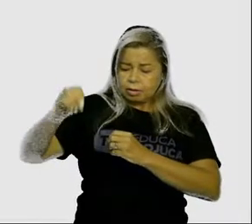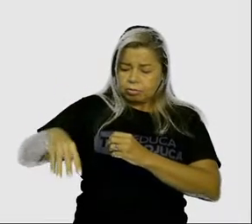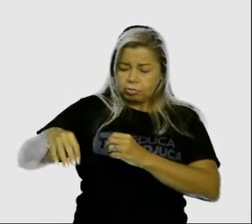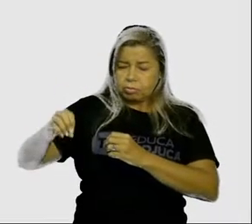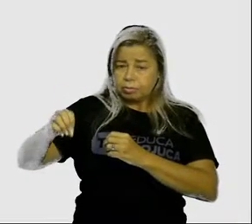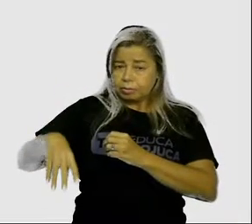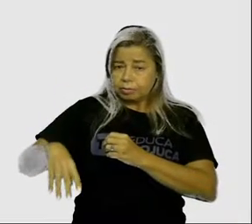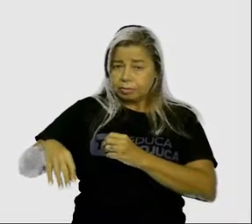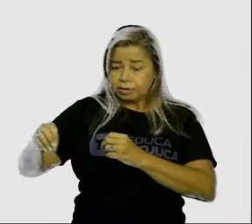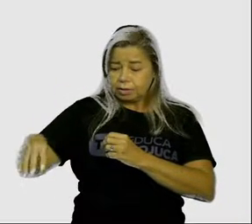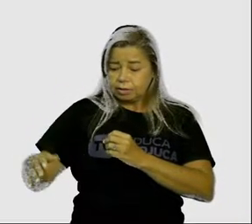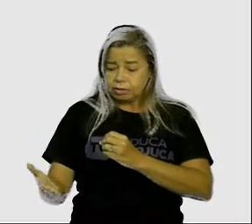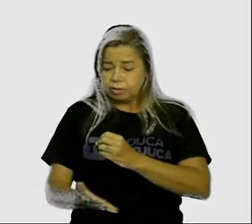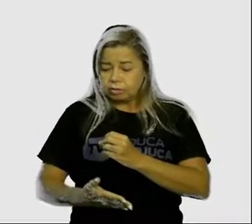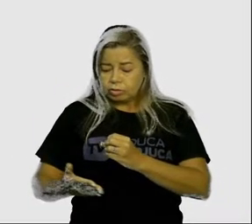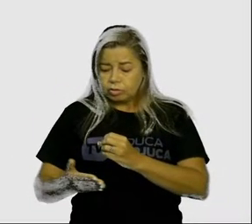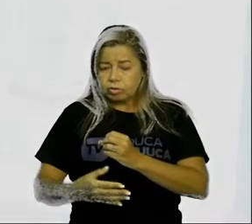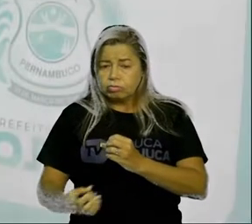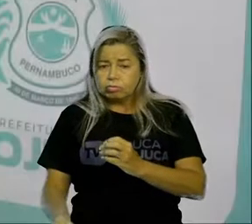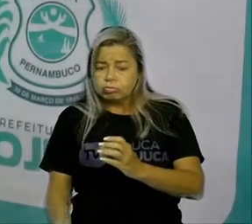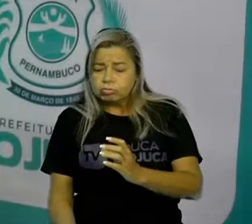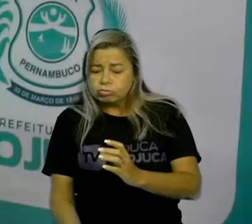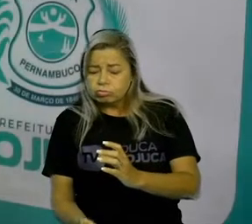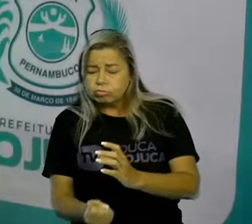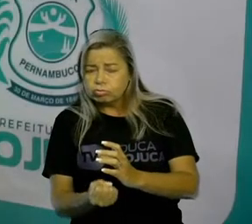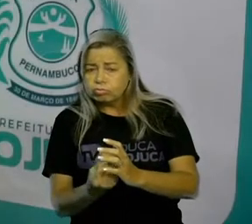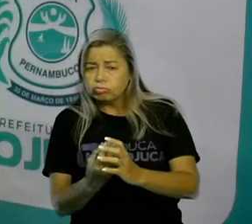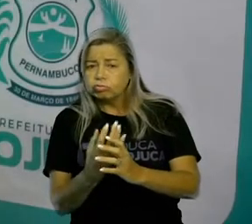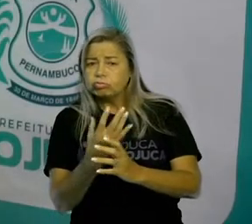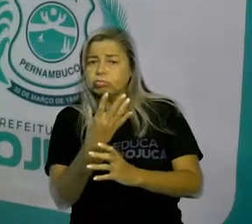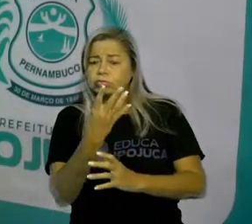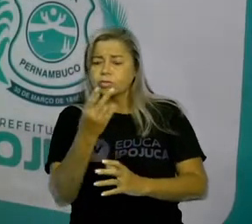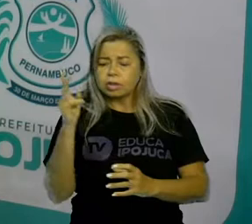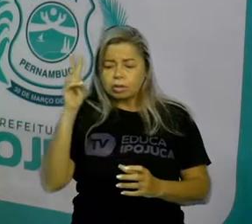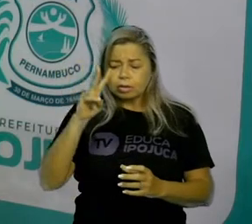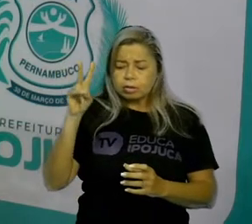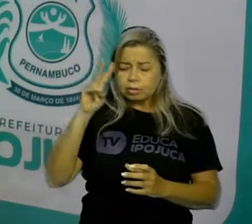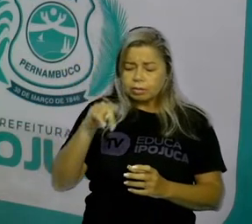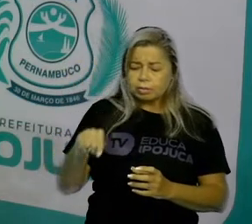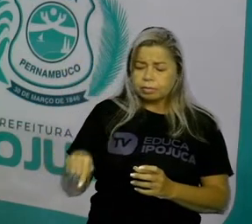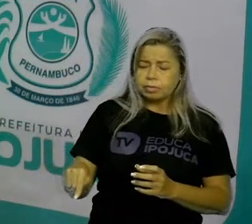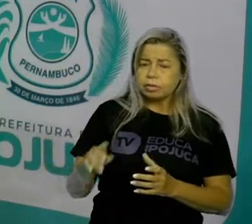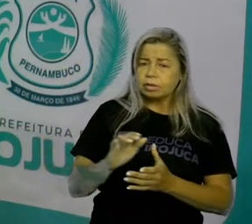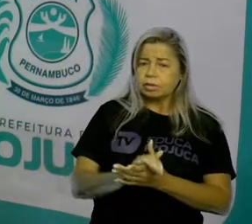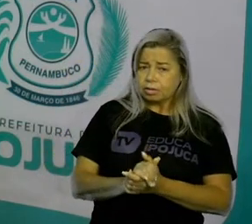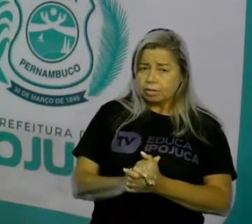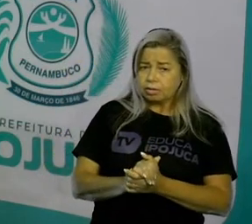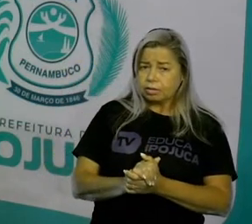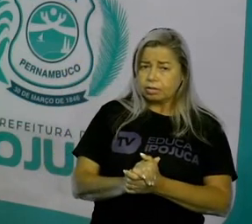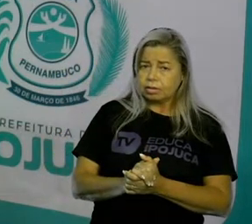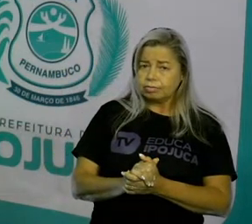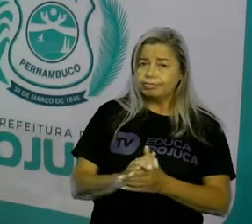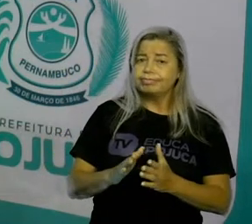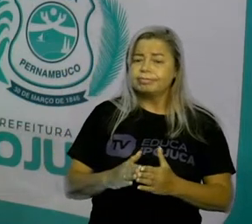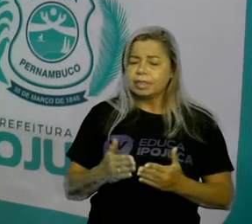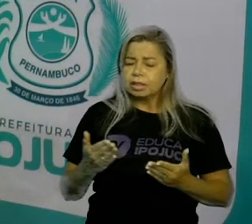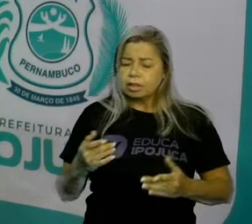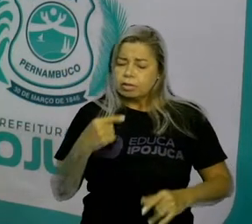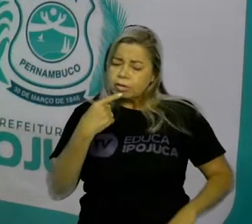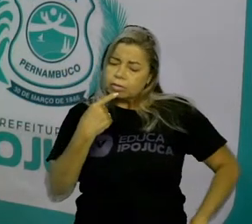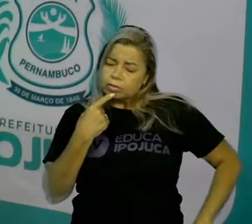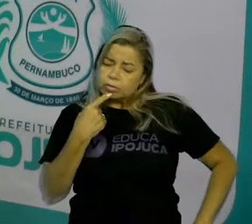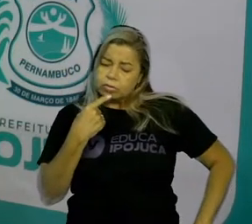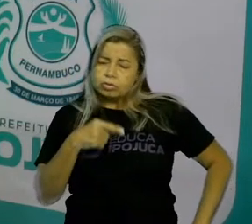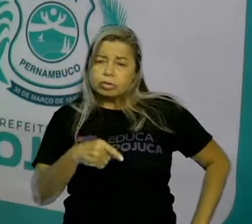crescer. Veja que interessante. eles começaram, acabou, mas eles já observavam ali